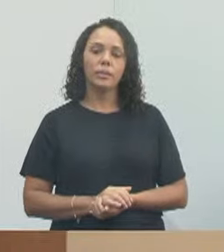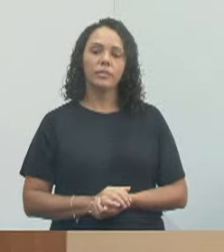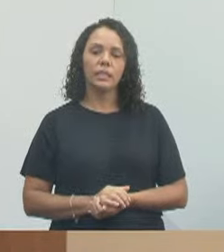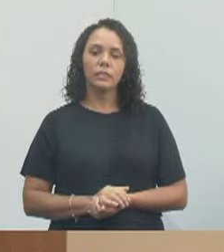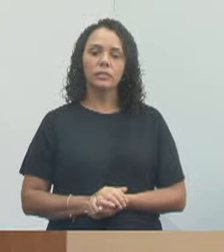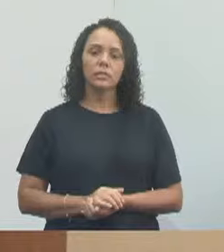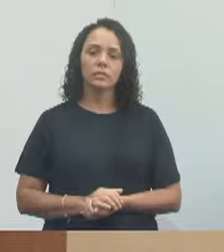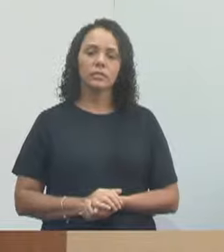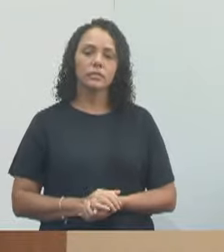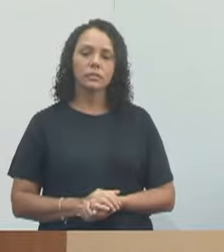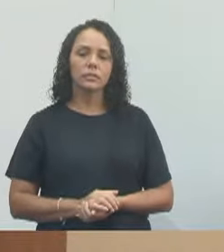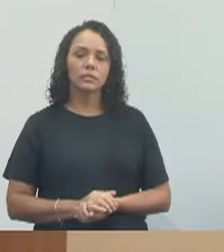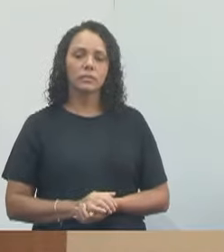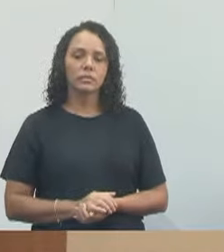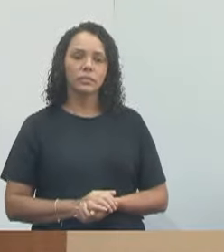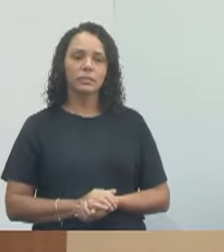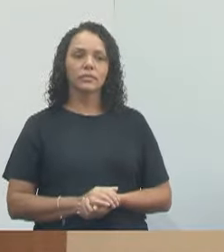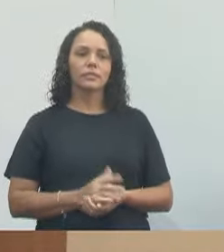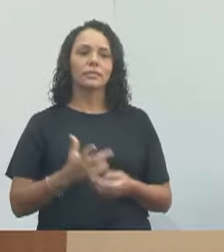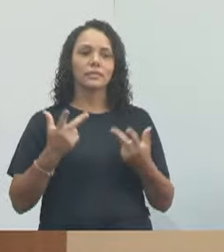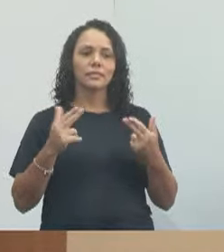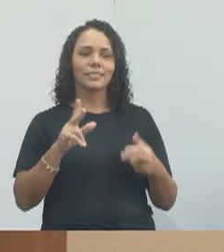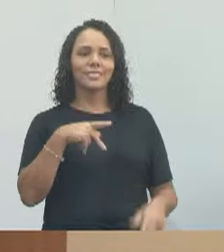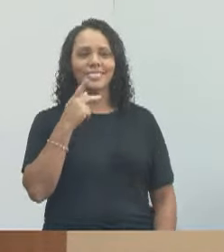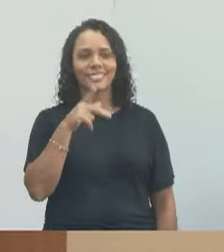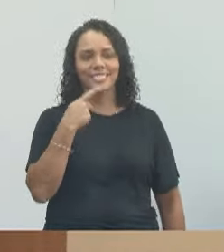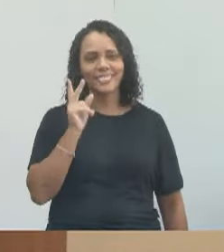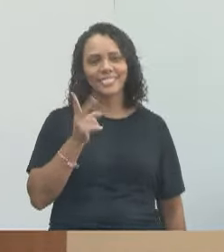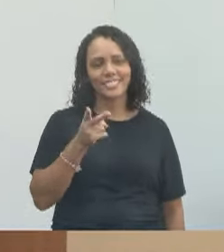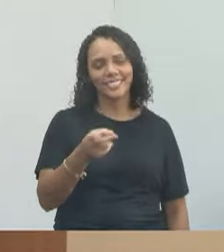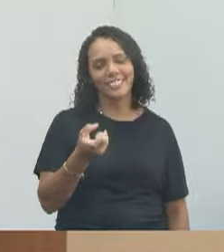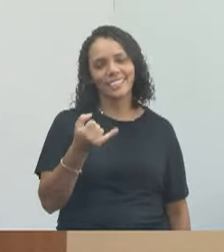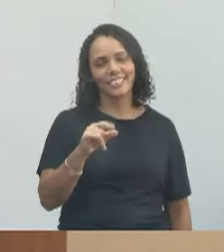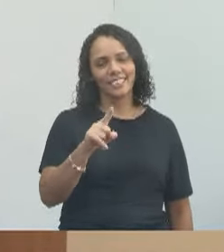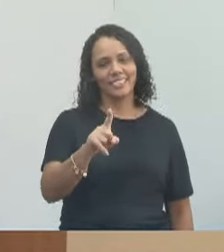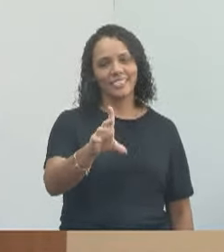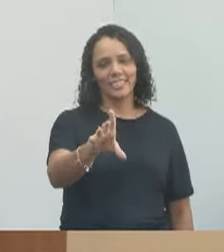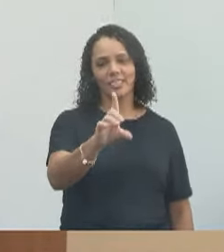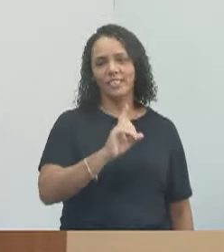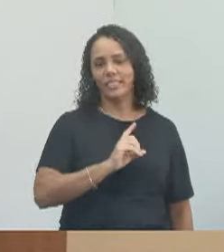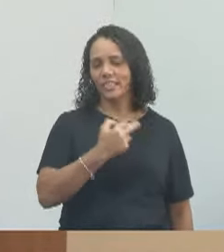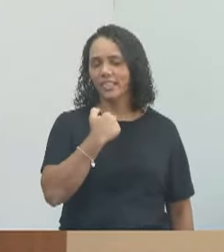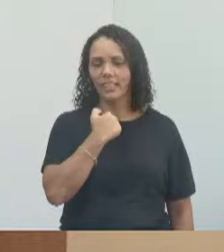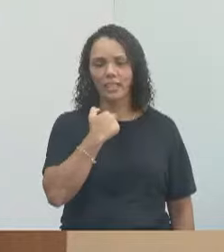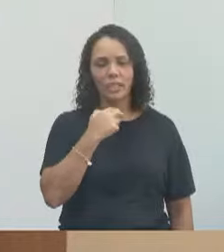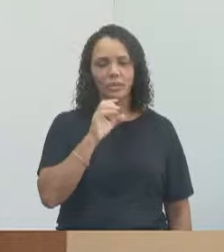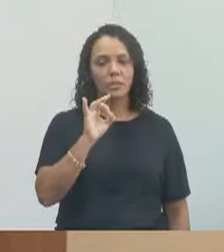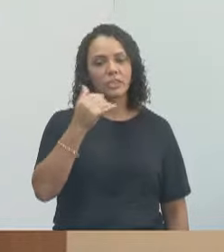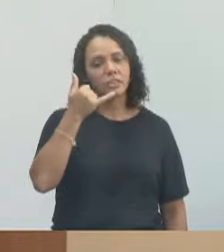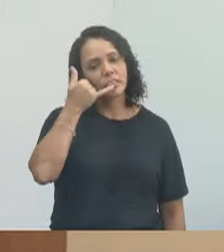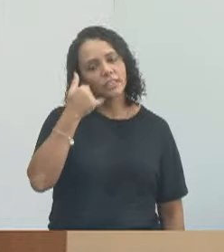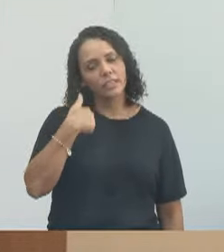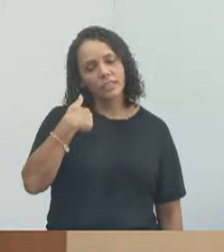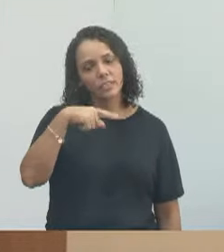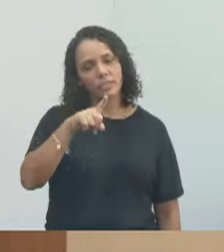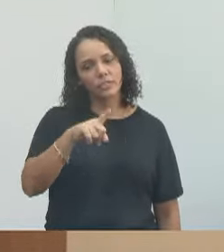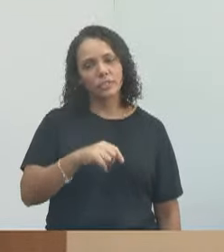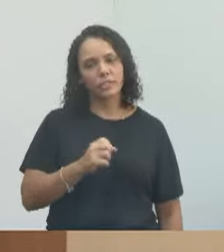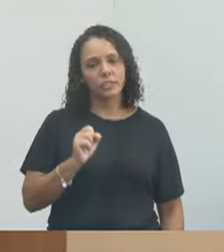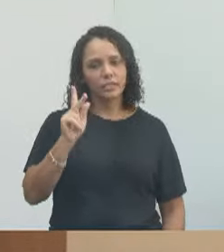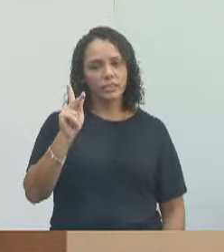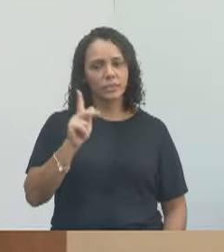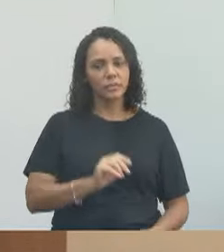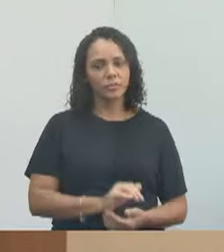voltar para mim? Como eu sempre falo aqui, você que não pode vir até mim, me liga que eu irei até você,